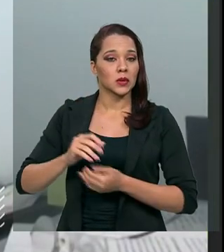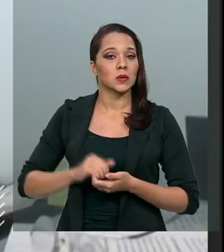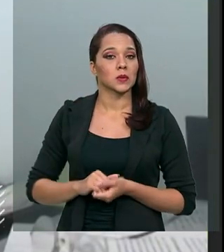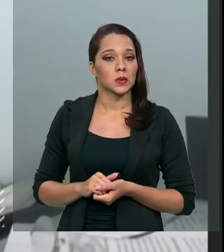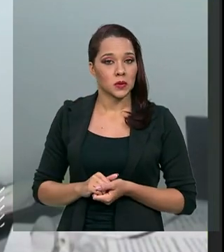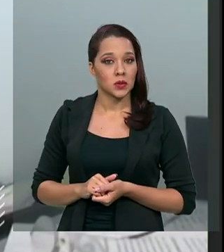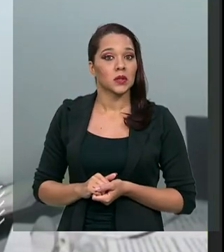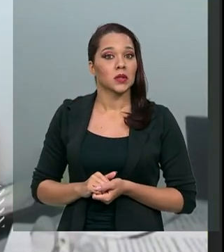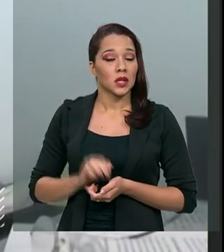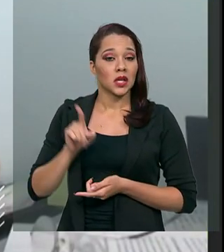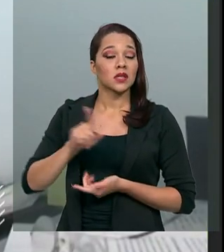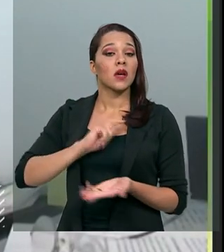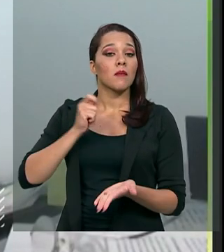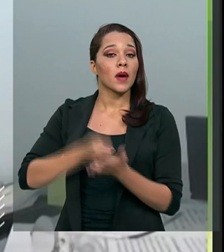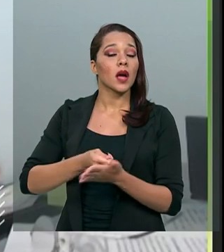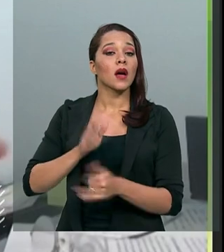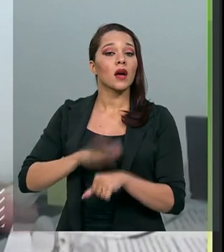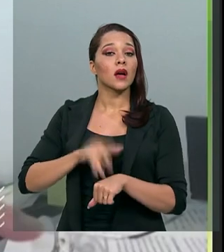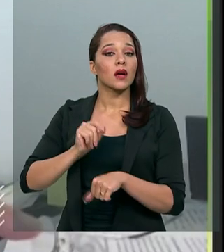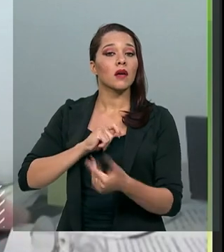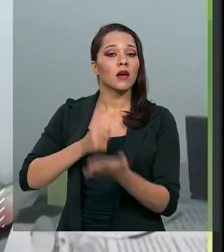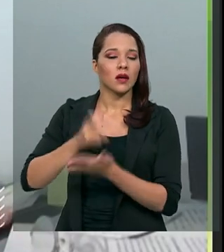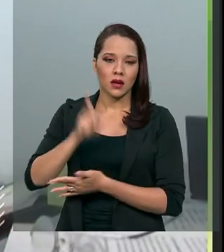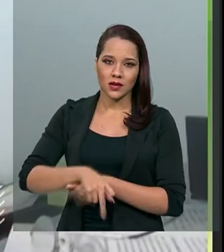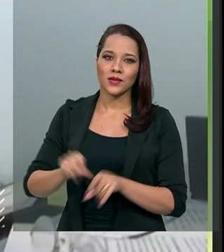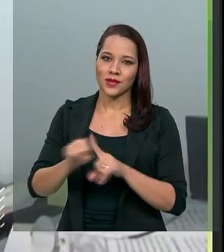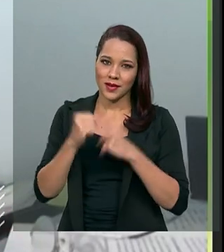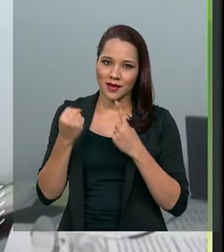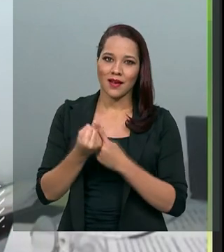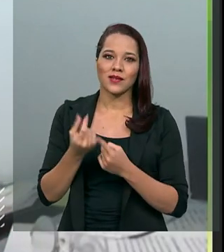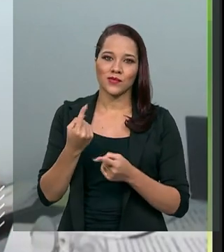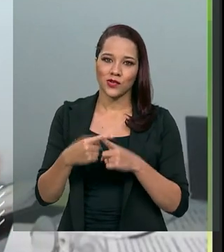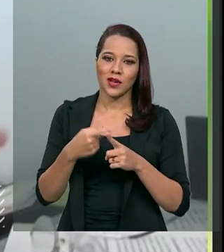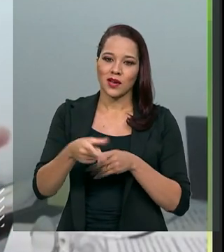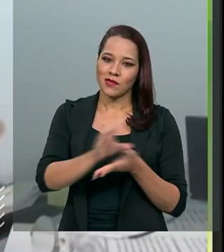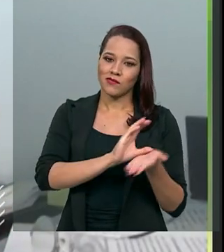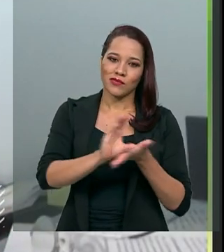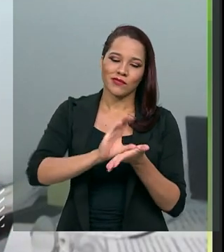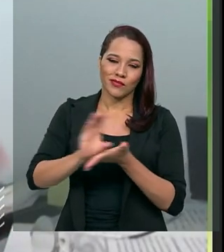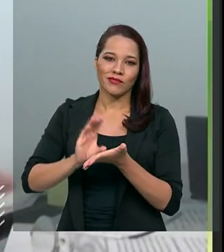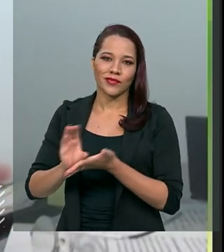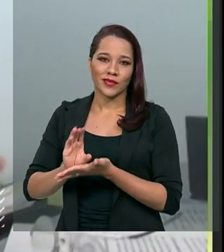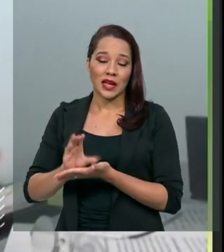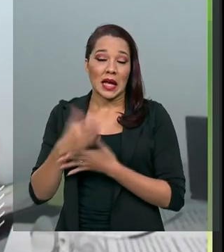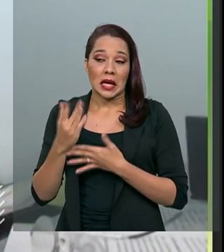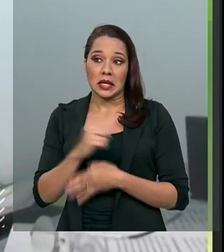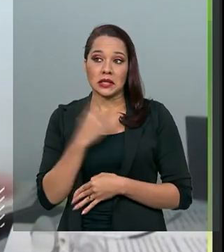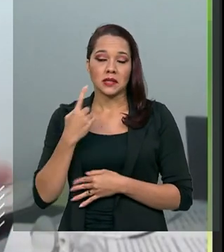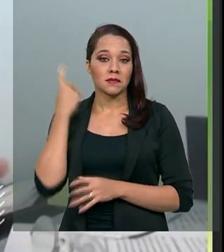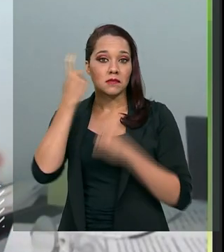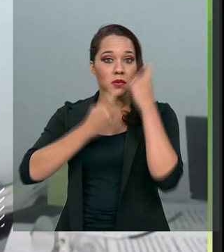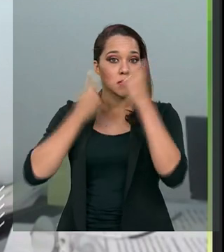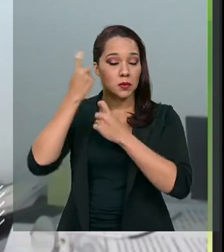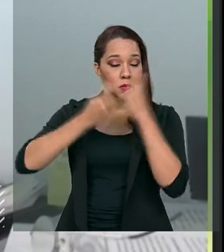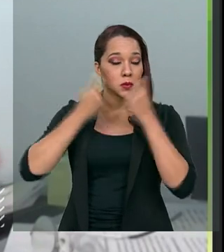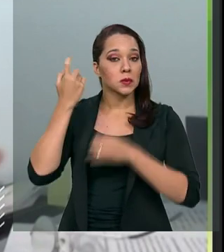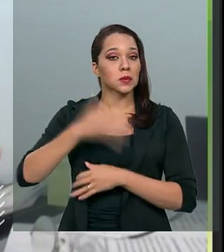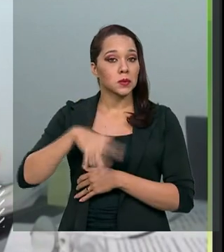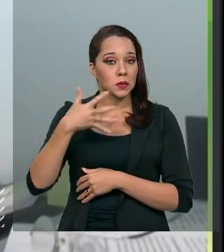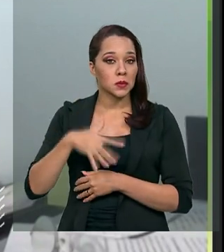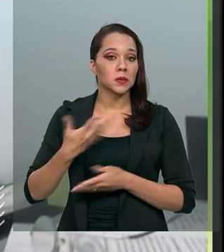pagar é a sociedade, porque isso vai ser repassado. Então, isso nos preocupa fundamente.